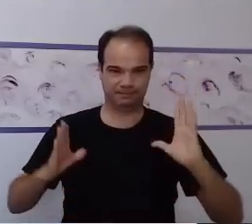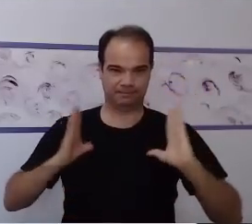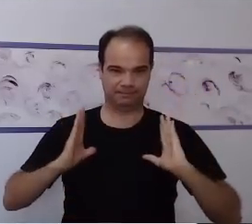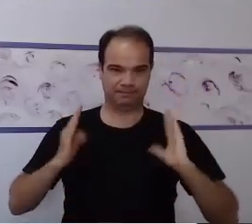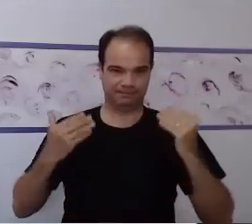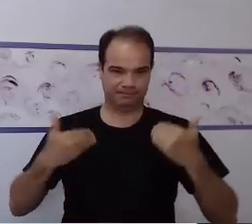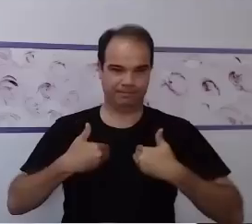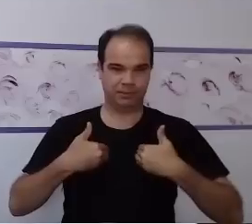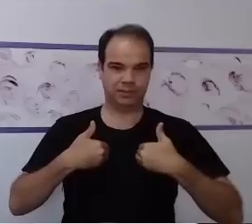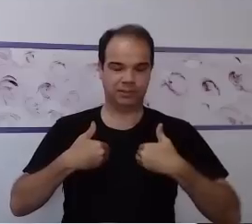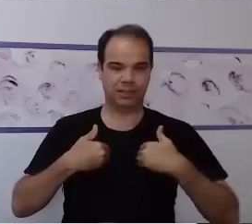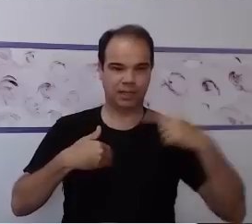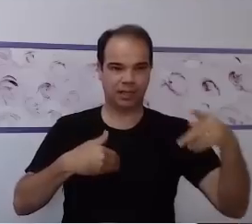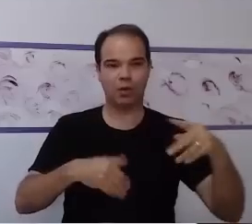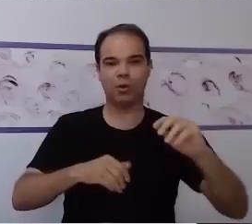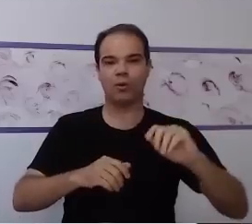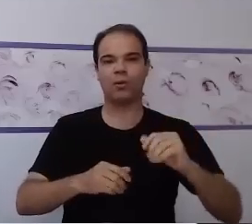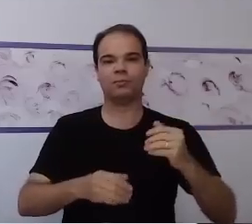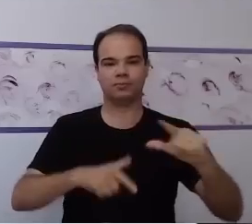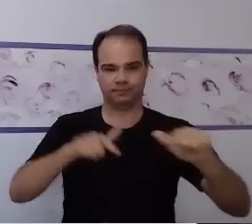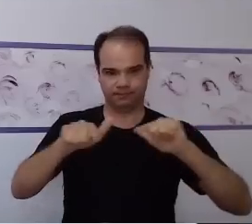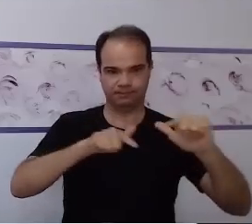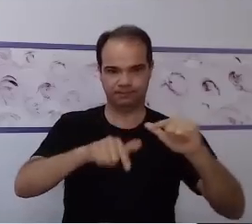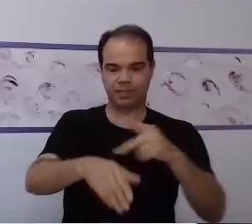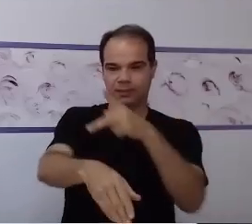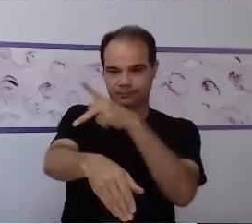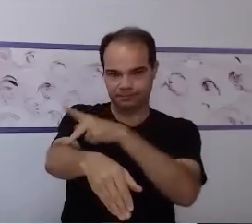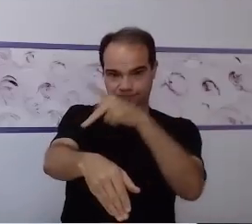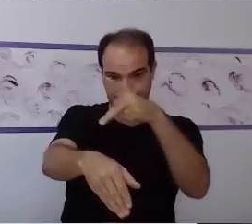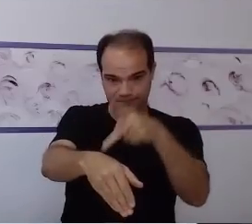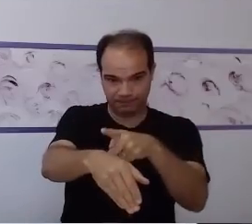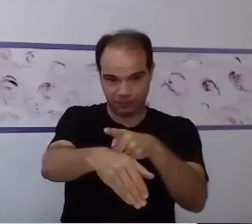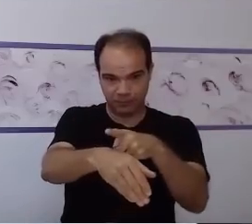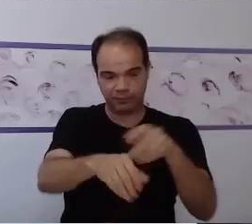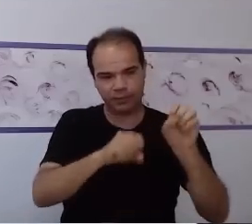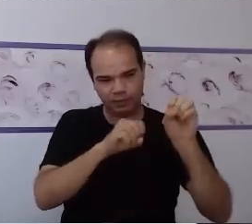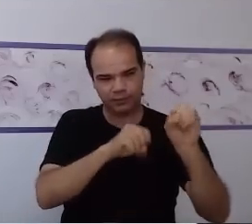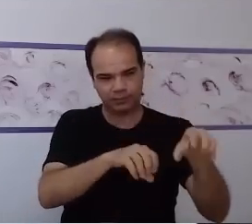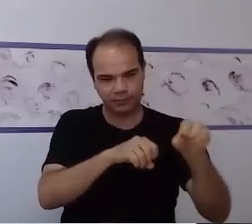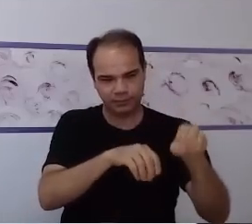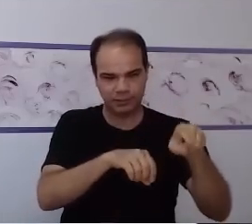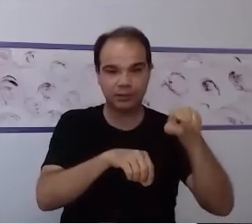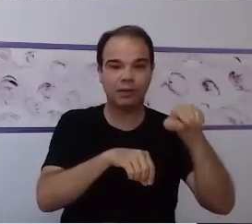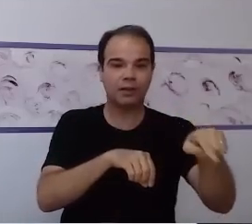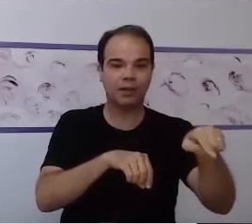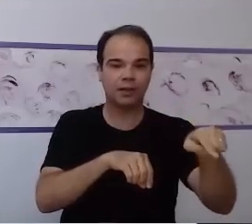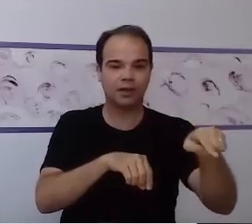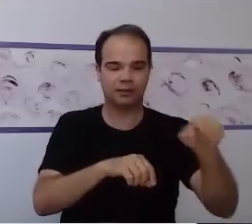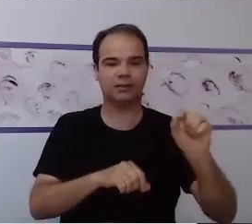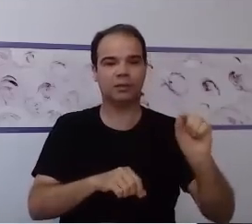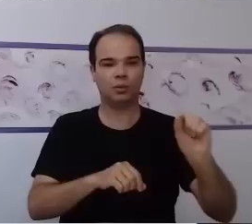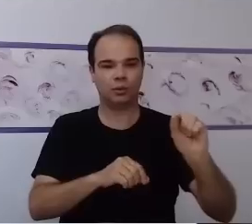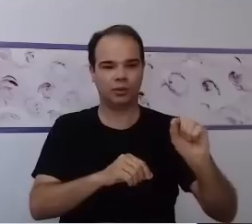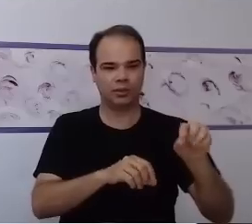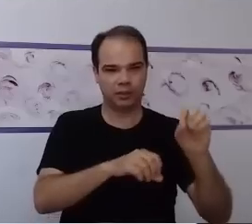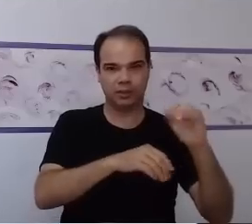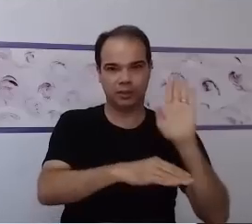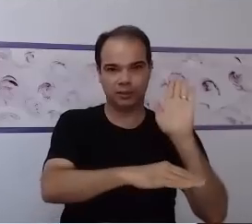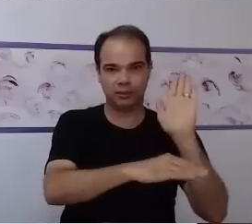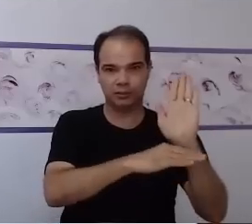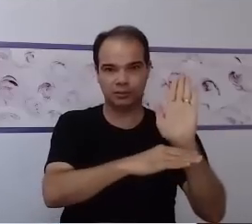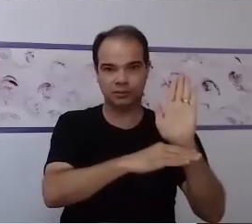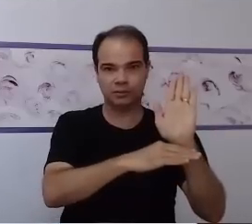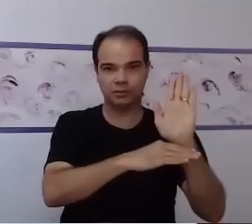Sou pedagoga, especialista no atendimento educacional especializado e dentro da equipe eu contribuo com a